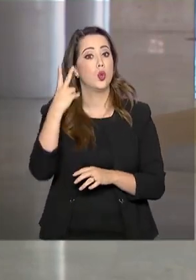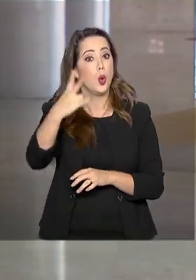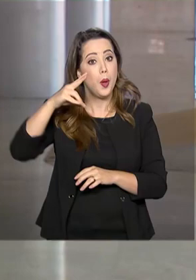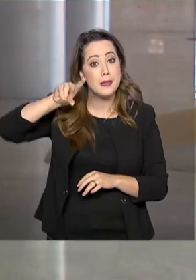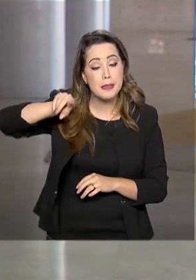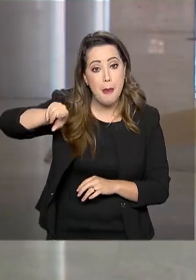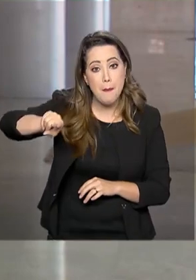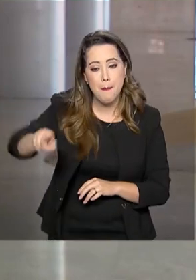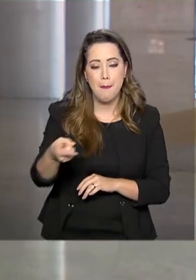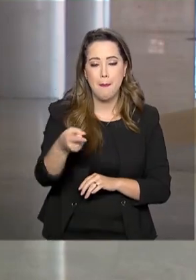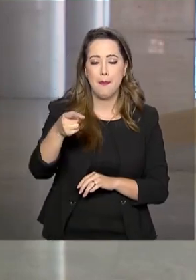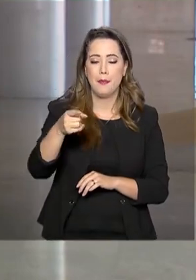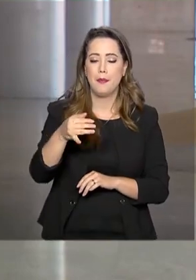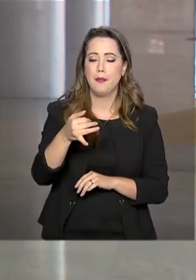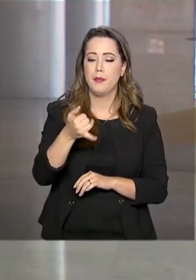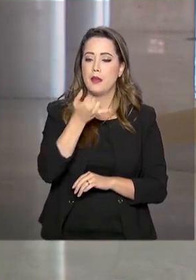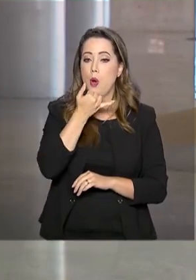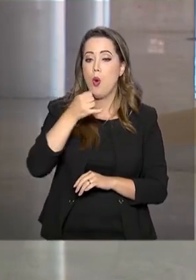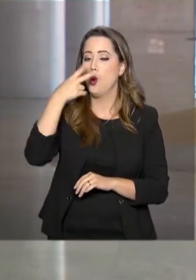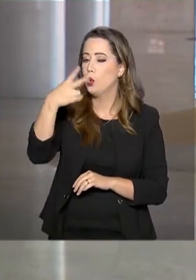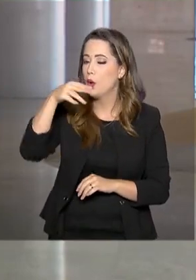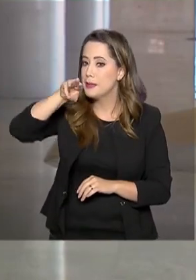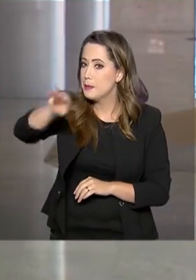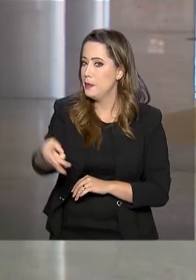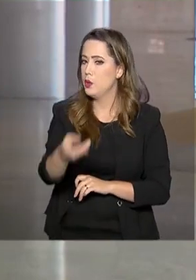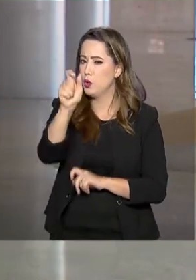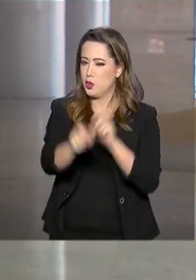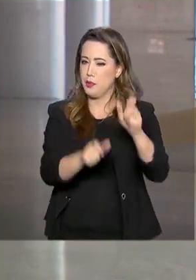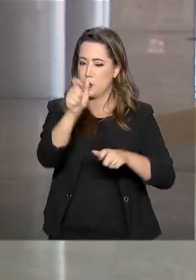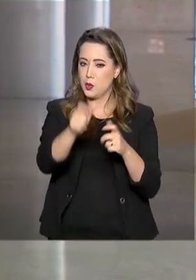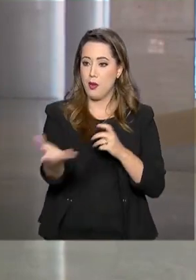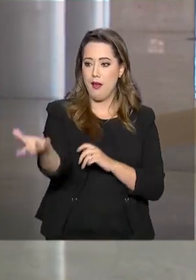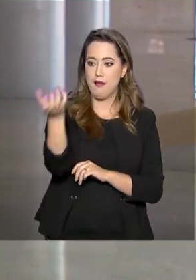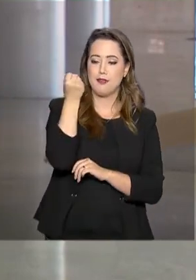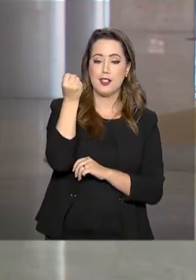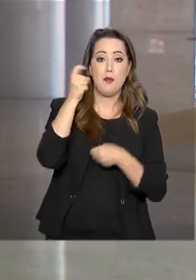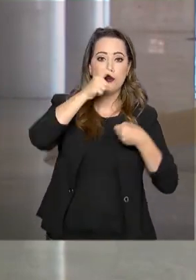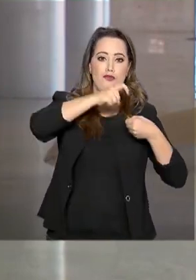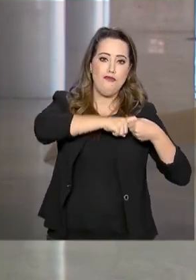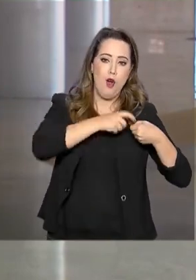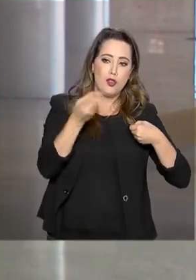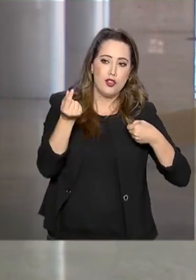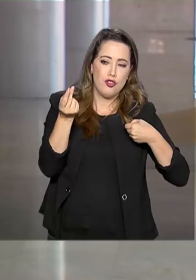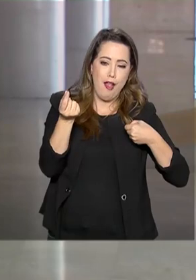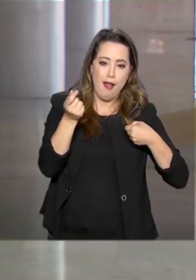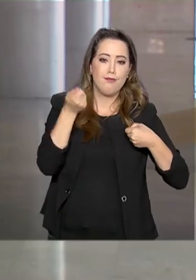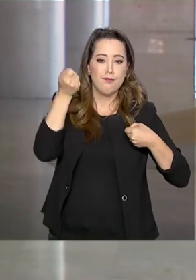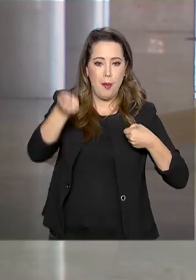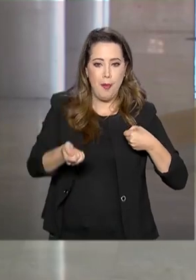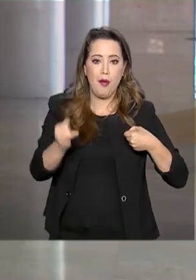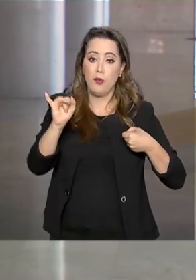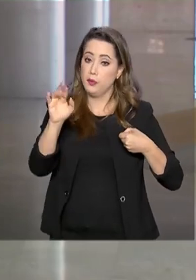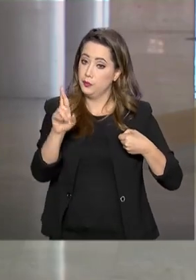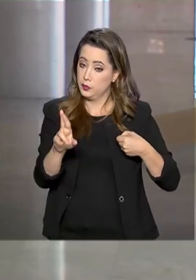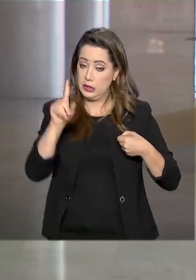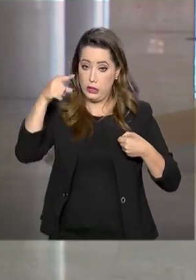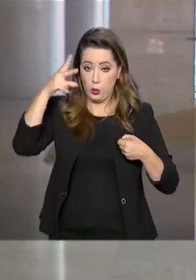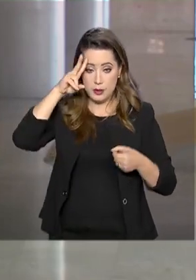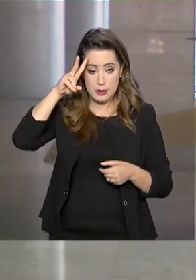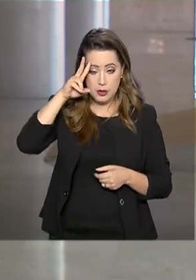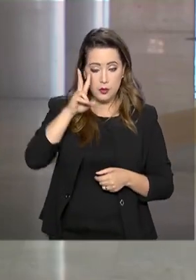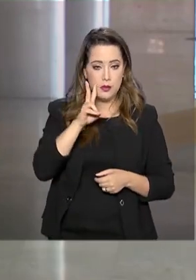brasileiros que declararam imposto de renda este ano vão receber dinheiro do fisco. Na próxima segunda-feira, será possível